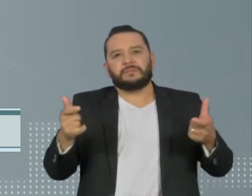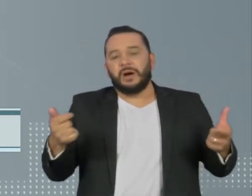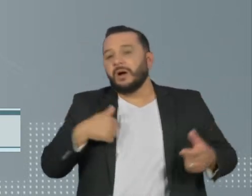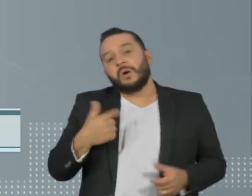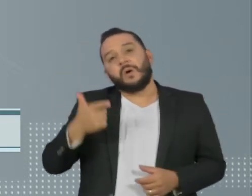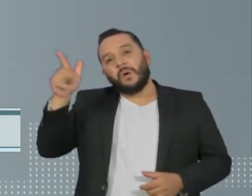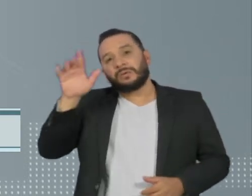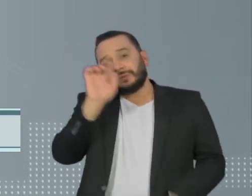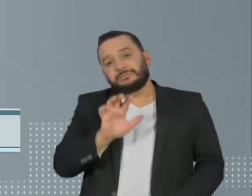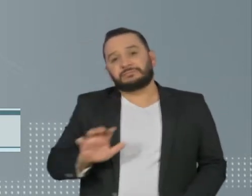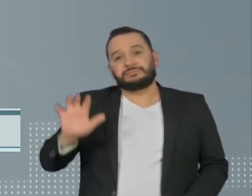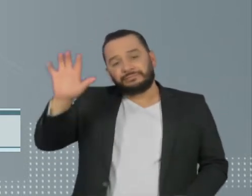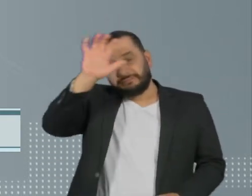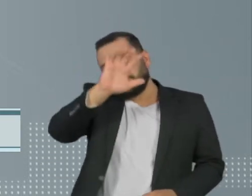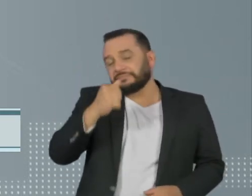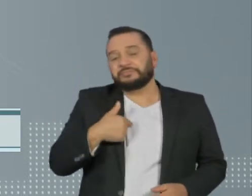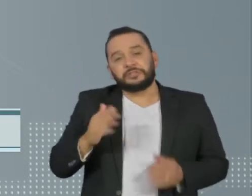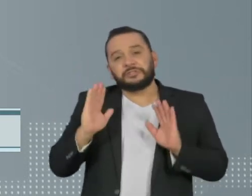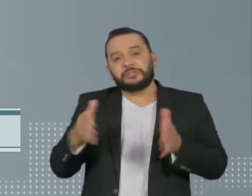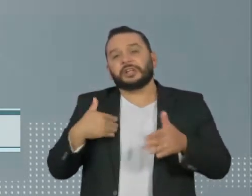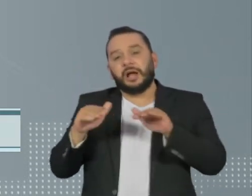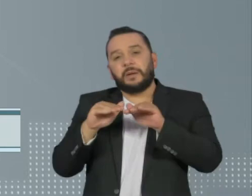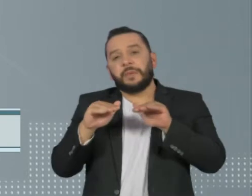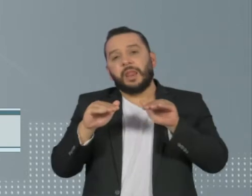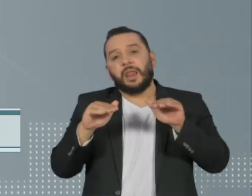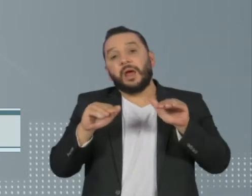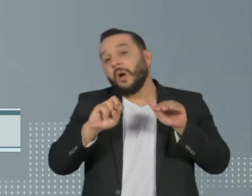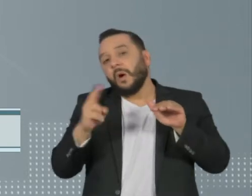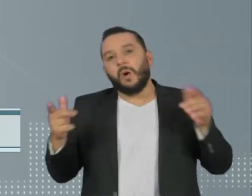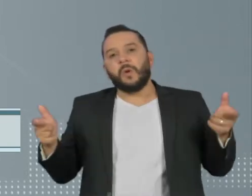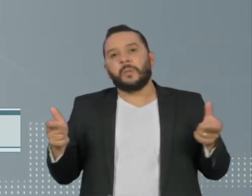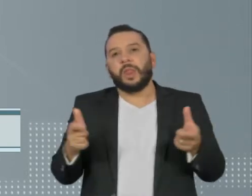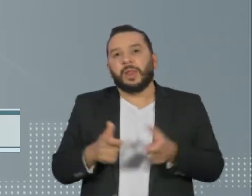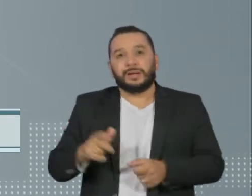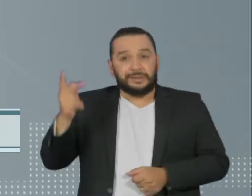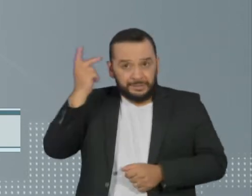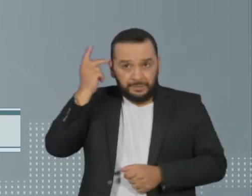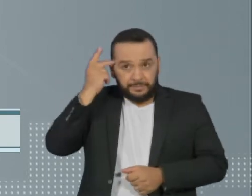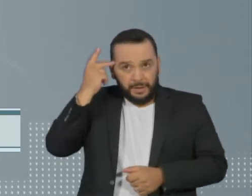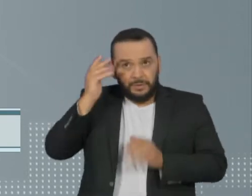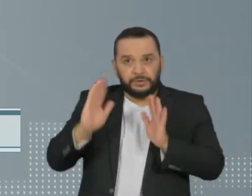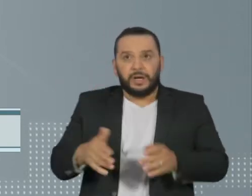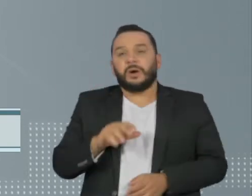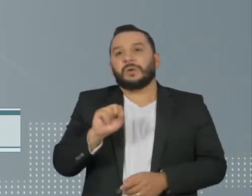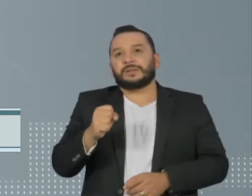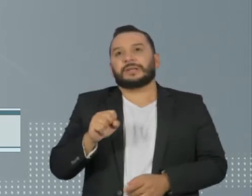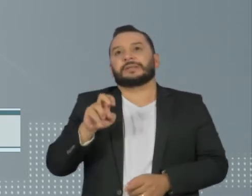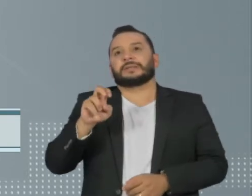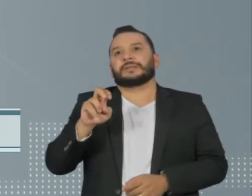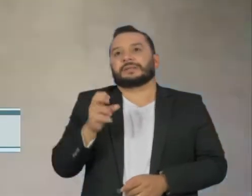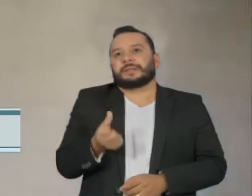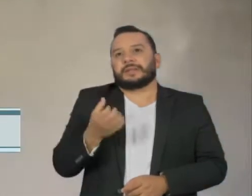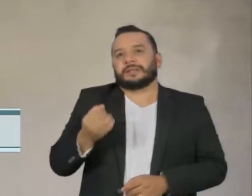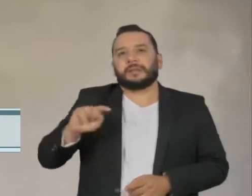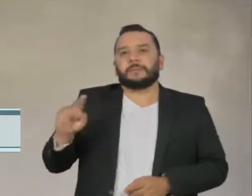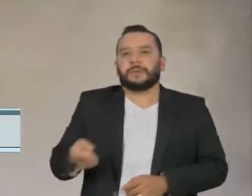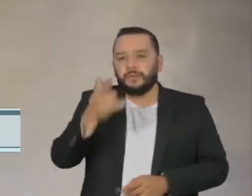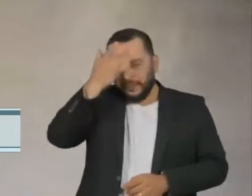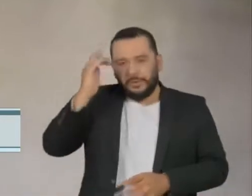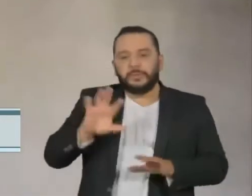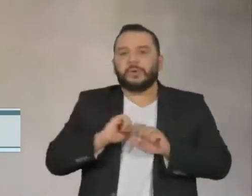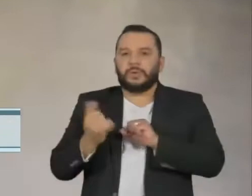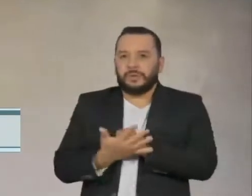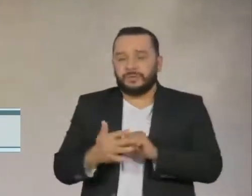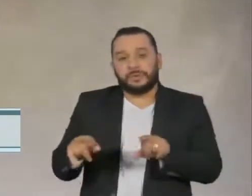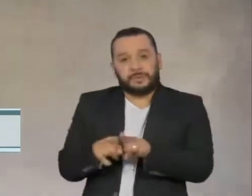país, os números se mantêm estáveis ou em queda. O estado de São Paulo se aproxima de 860 mil casos. Na capital, o